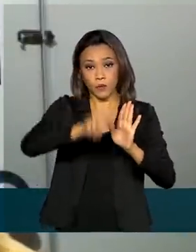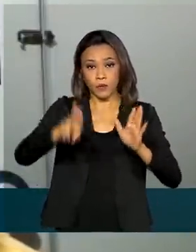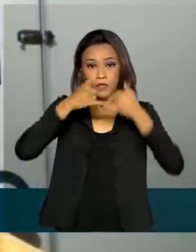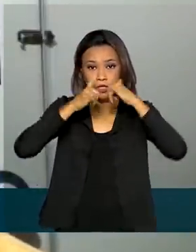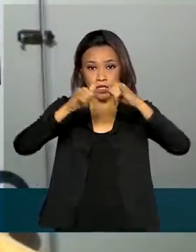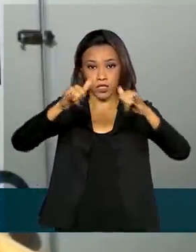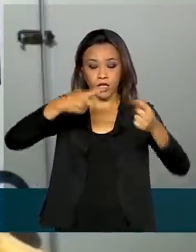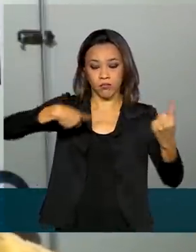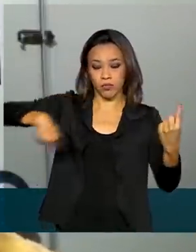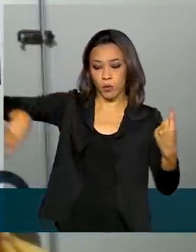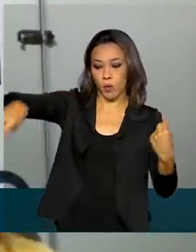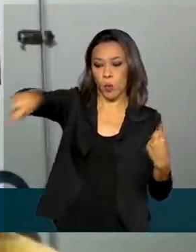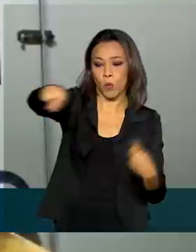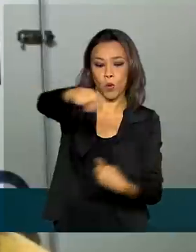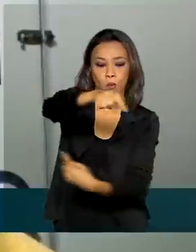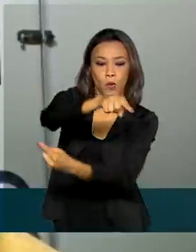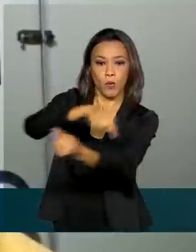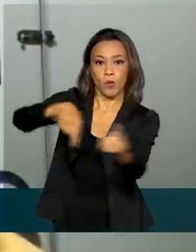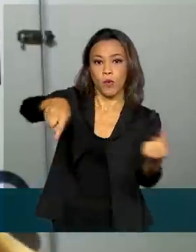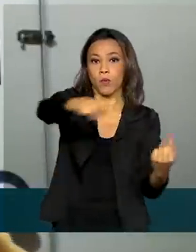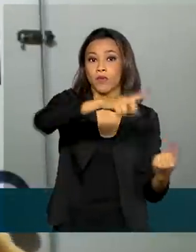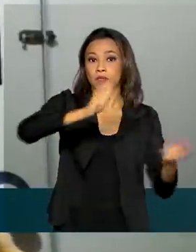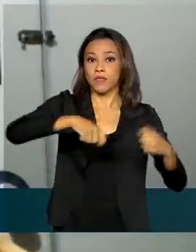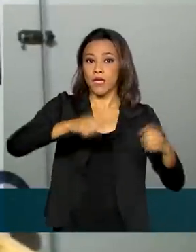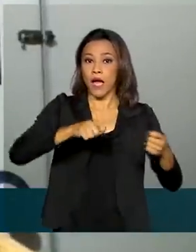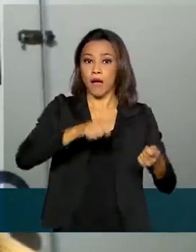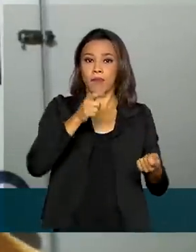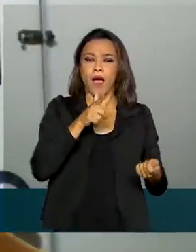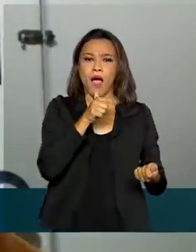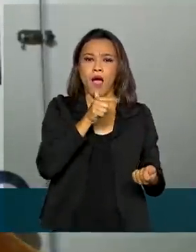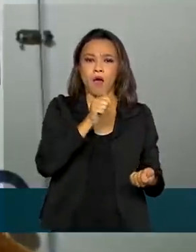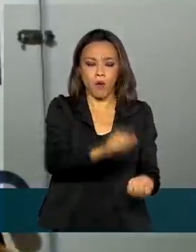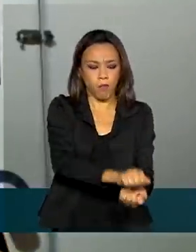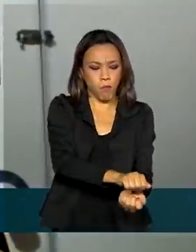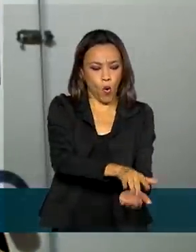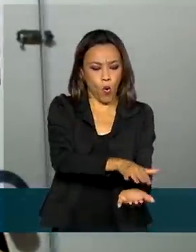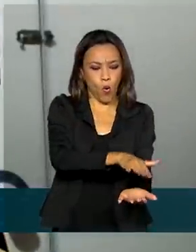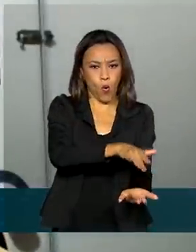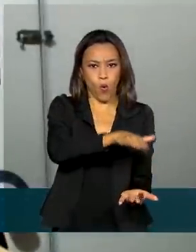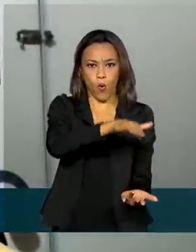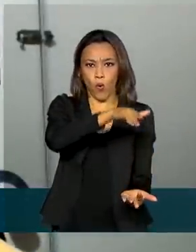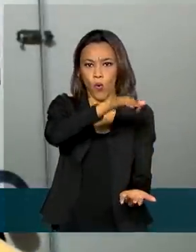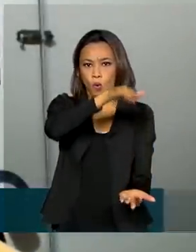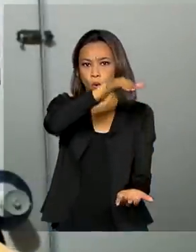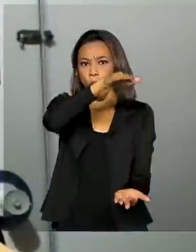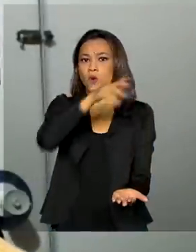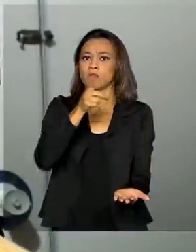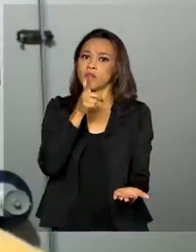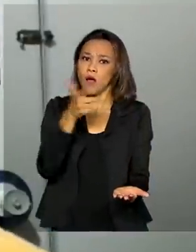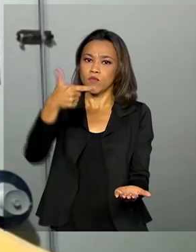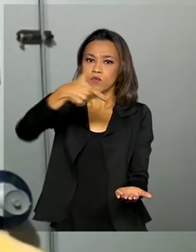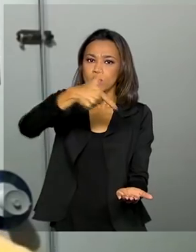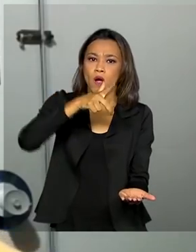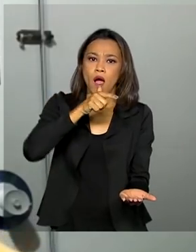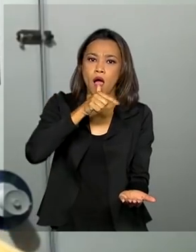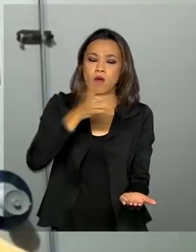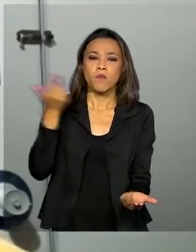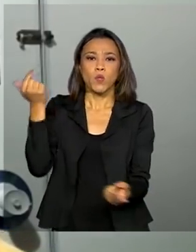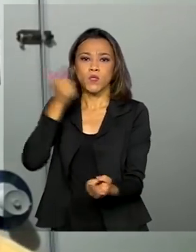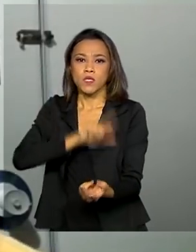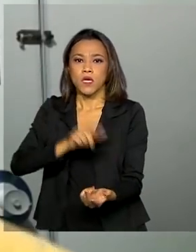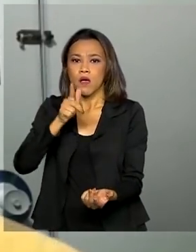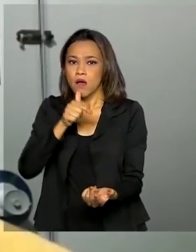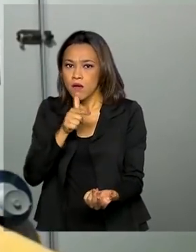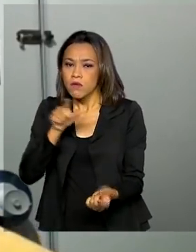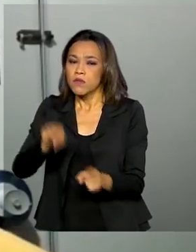pelo menos encher as nossas caixas d'água e conseguir um pouquinho de água para